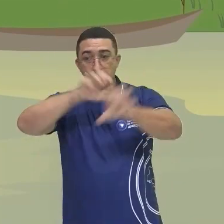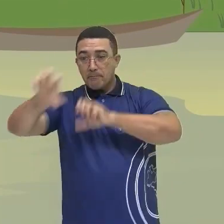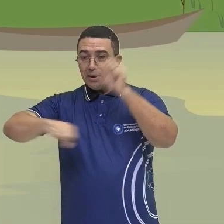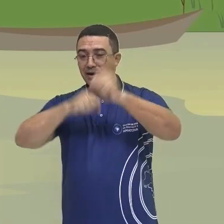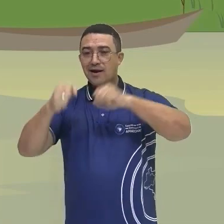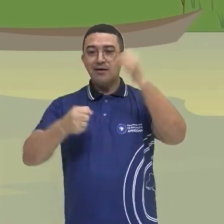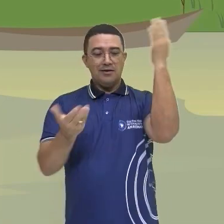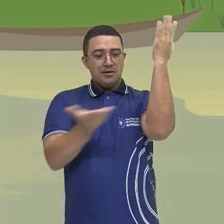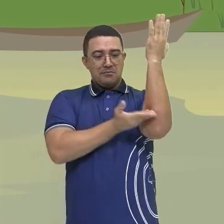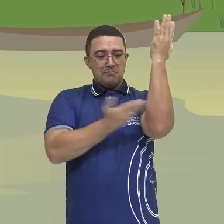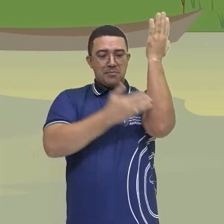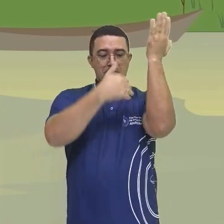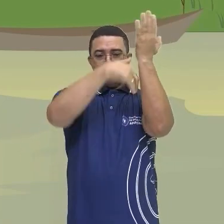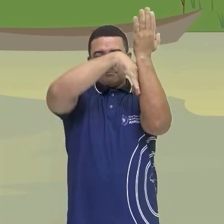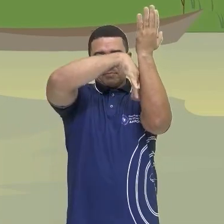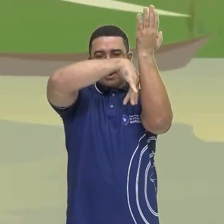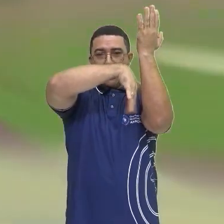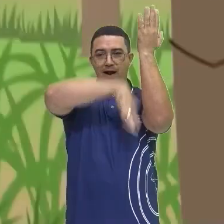escoamento da produção.